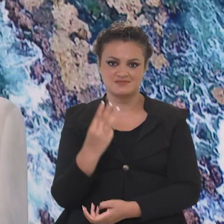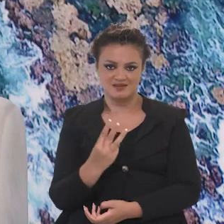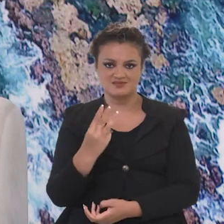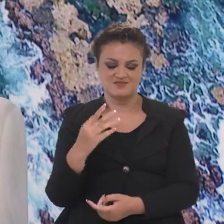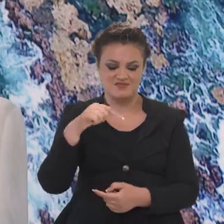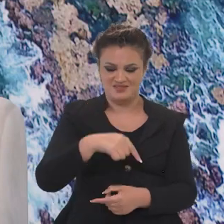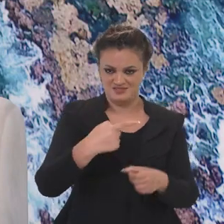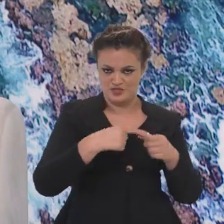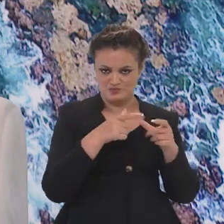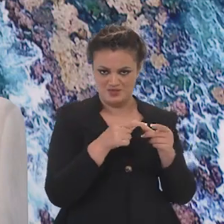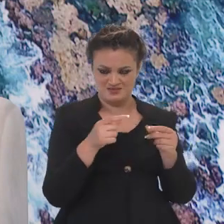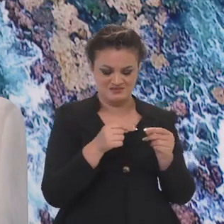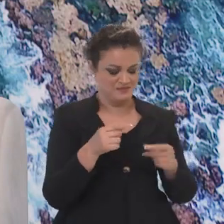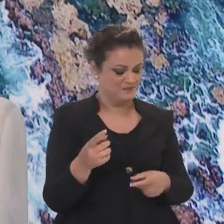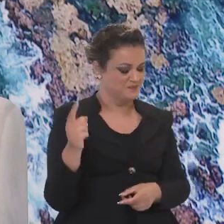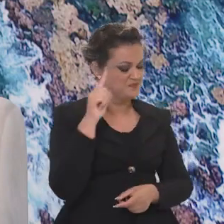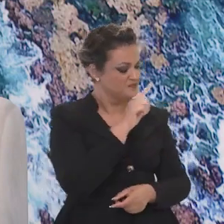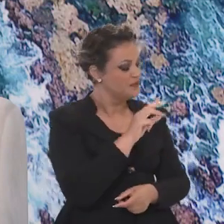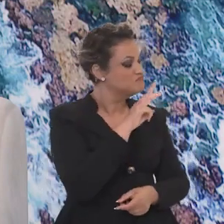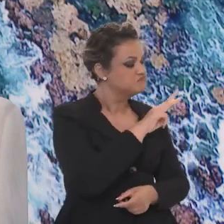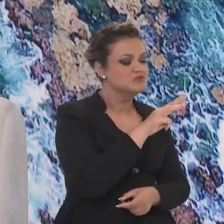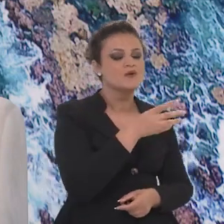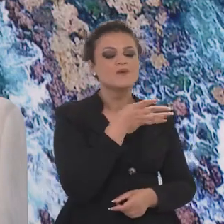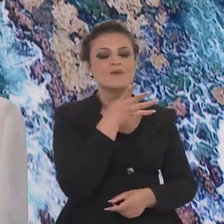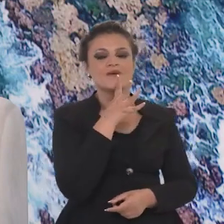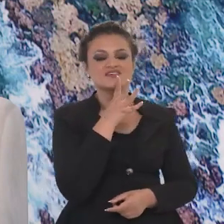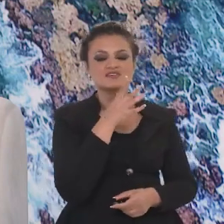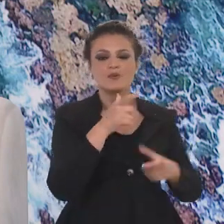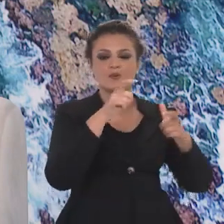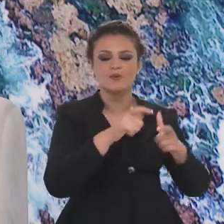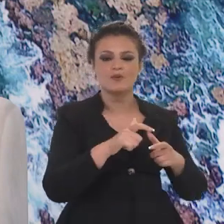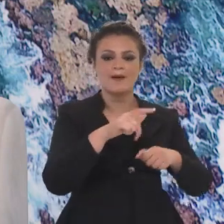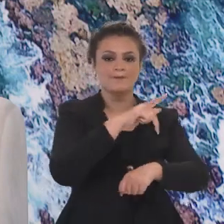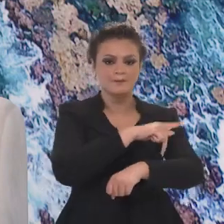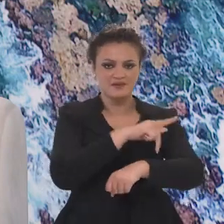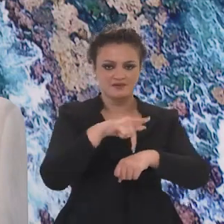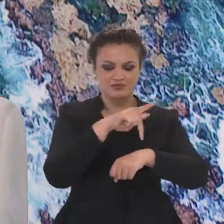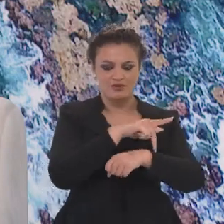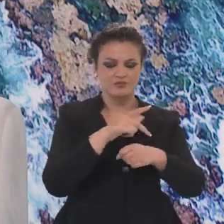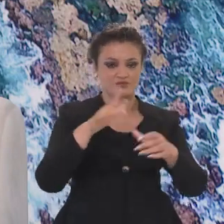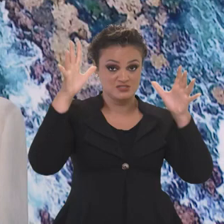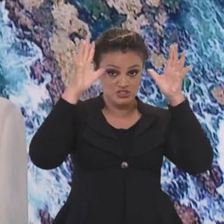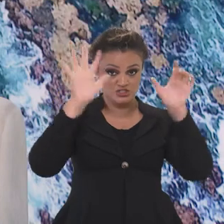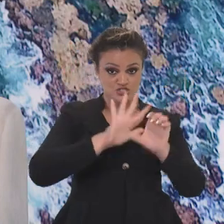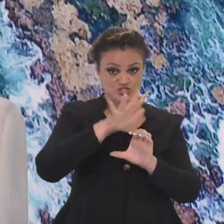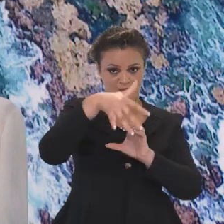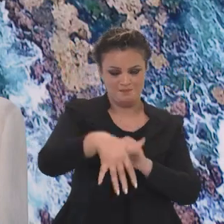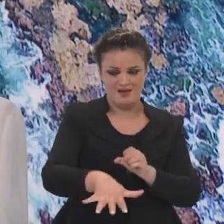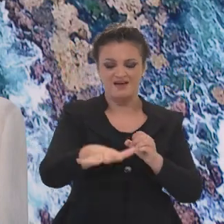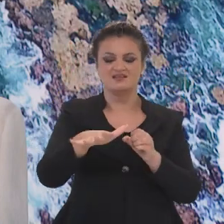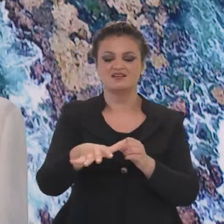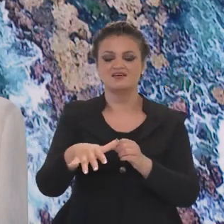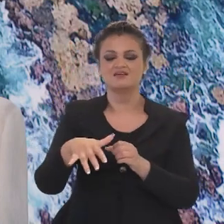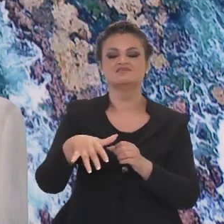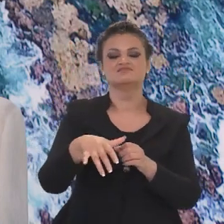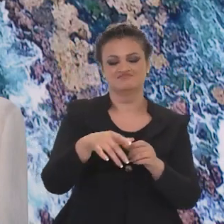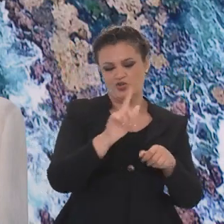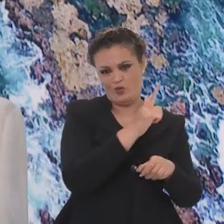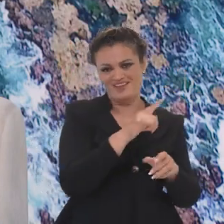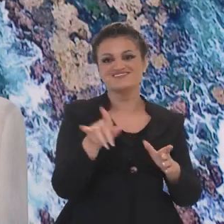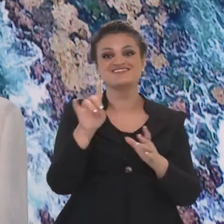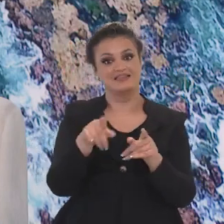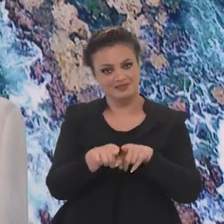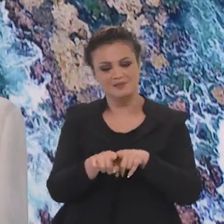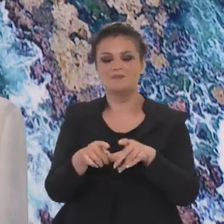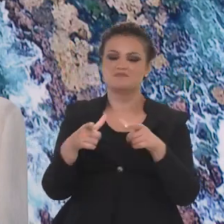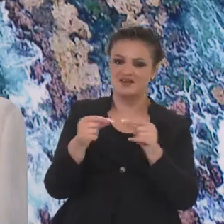Eles vieram para o Brasil, vieram para cá, para Brasília, para conhecer Pirinópolis, Chapada dos Veadeiros e Brasília, né? E Justiça